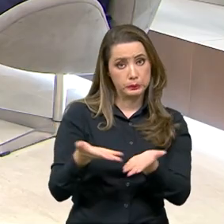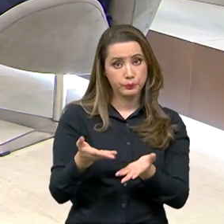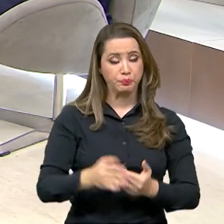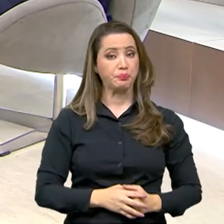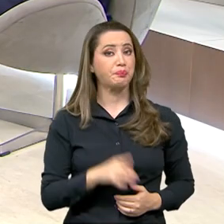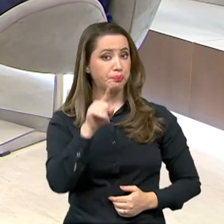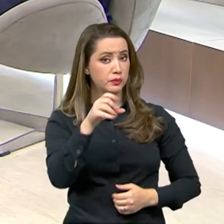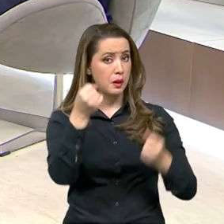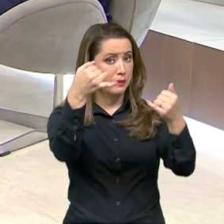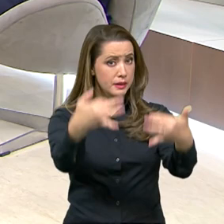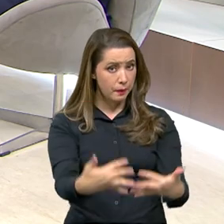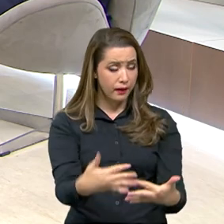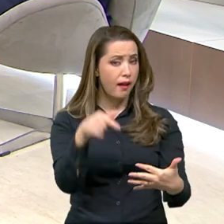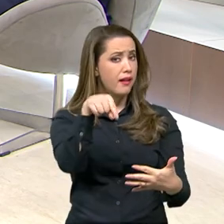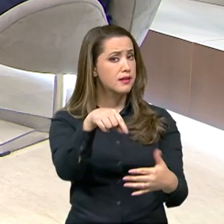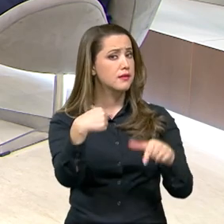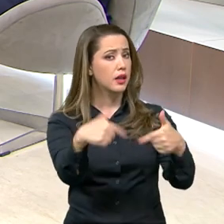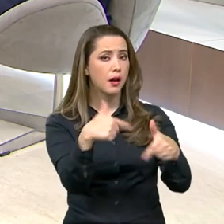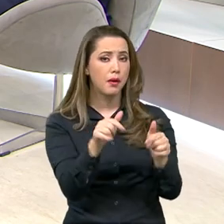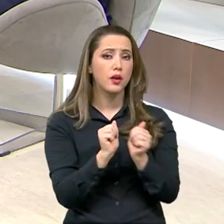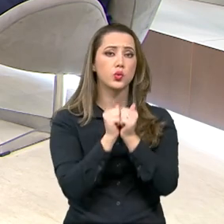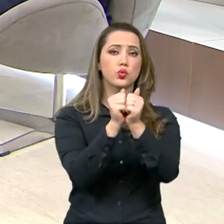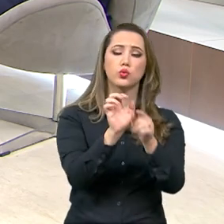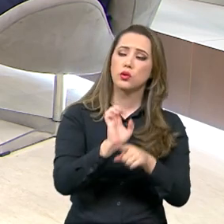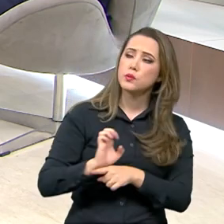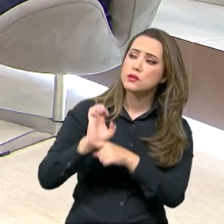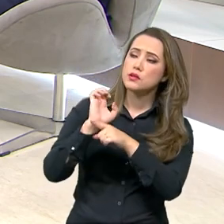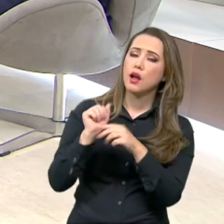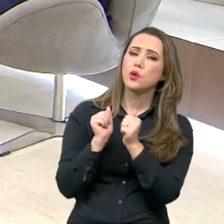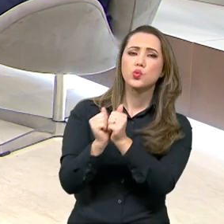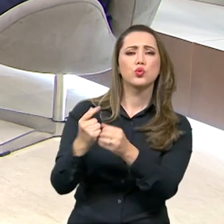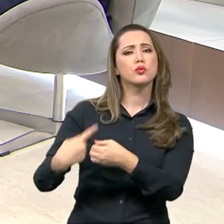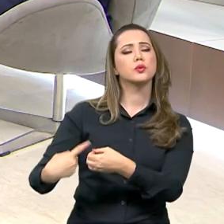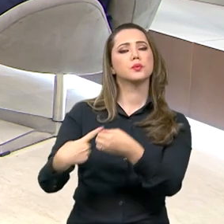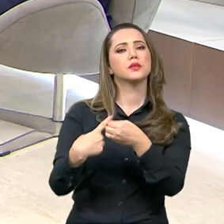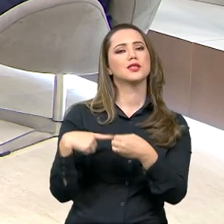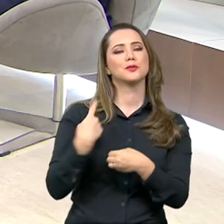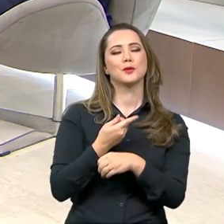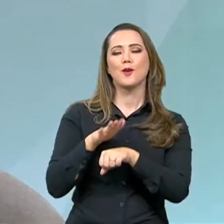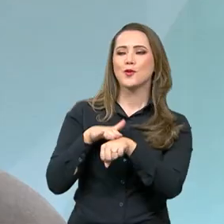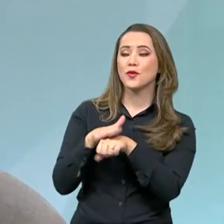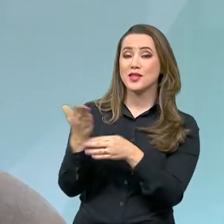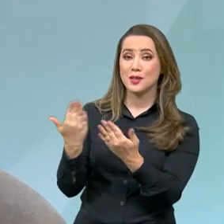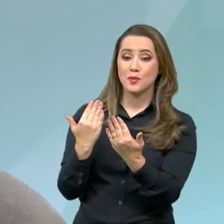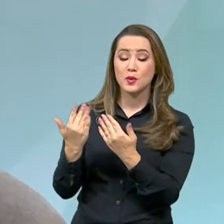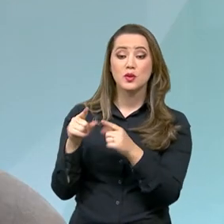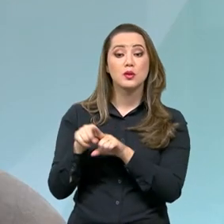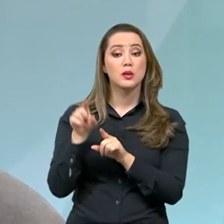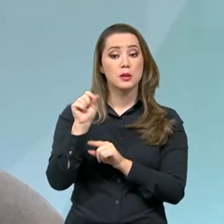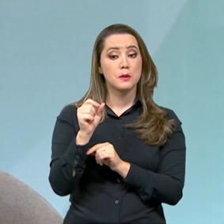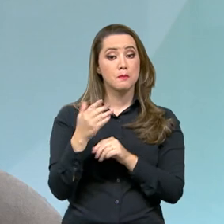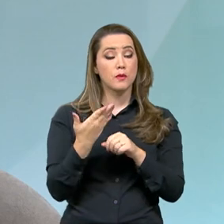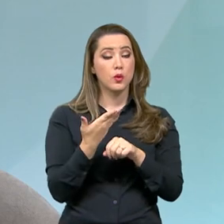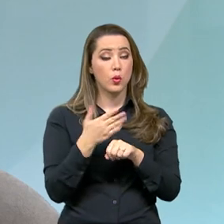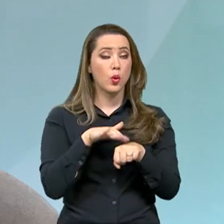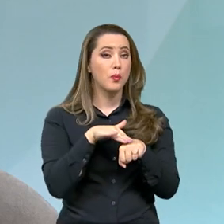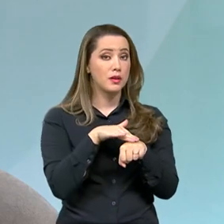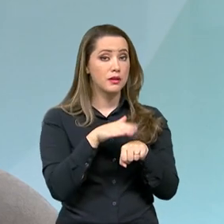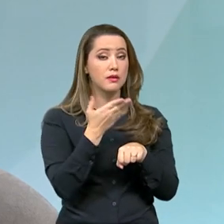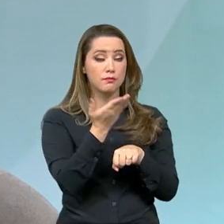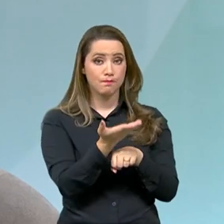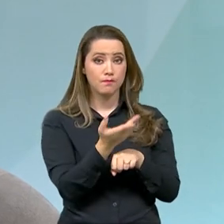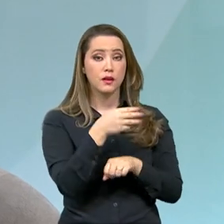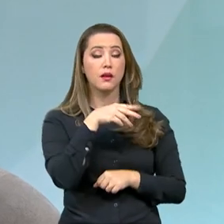Para explicar todas essas ações junto a estados e municípios, nós conversamos com o Ministro do Desenvolvimento Regional,